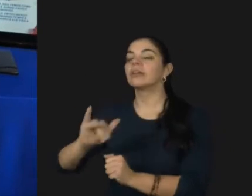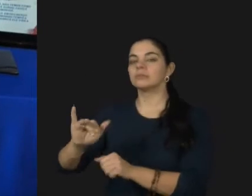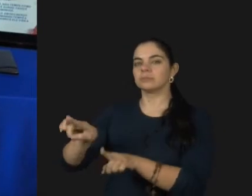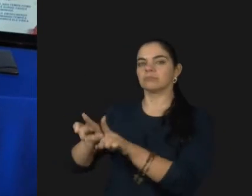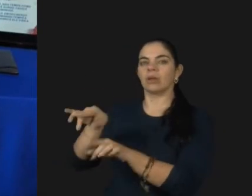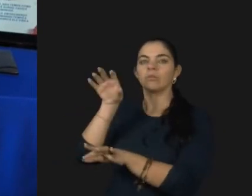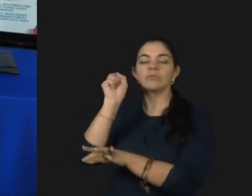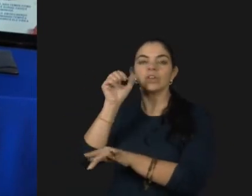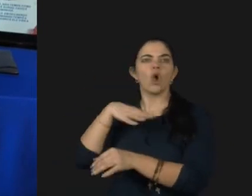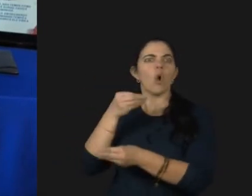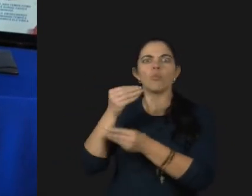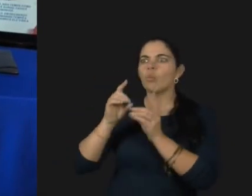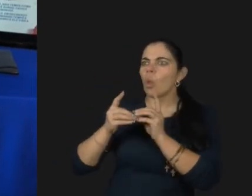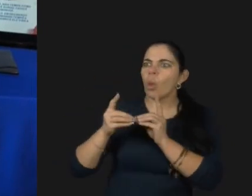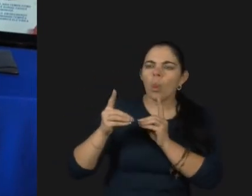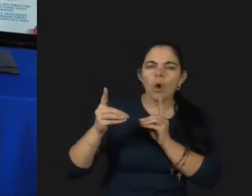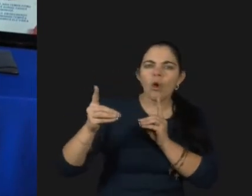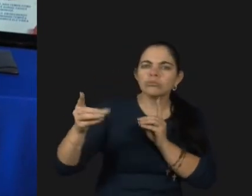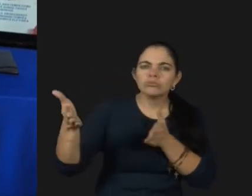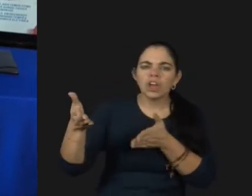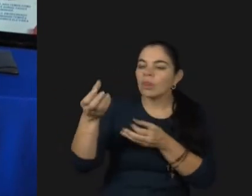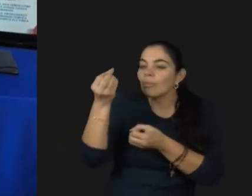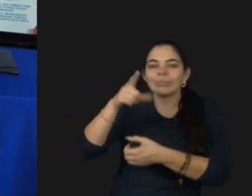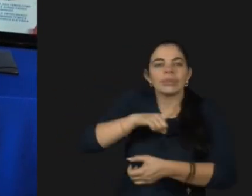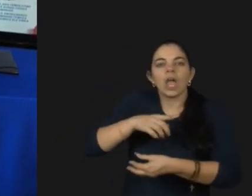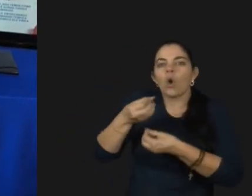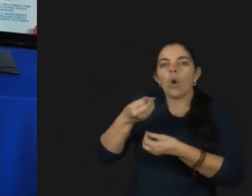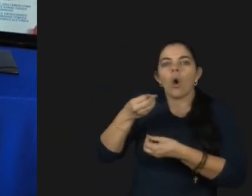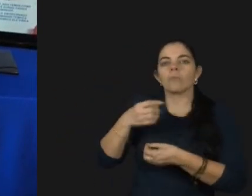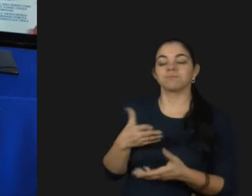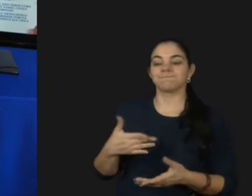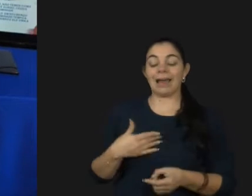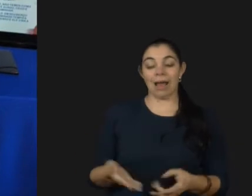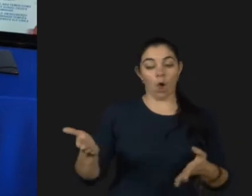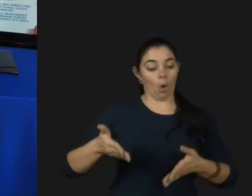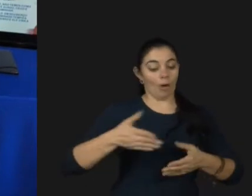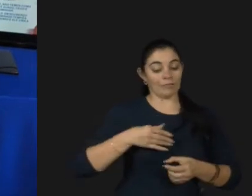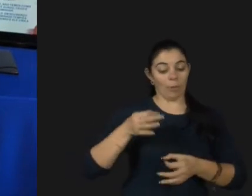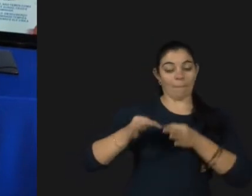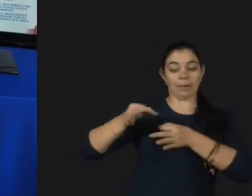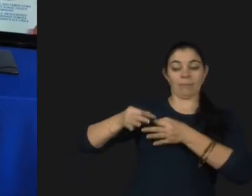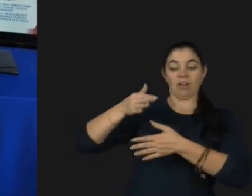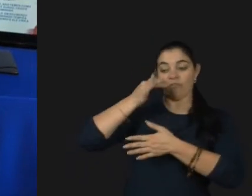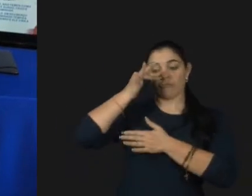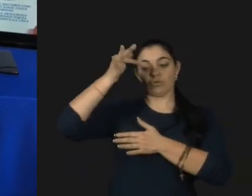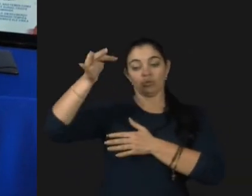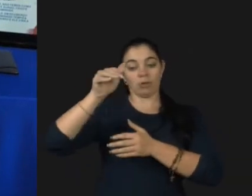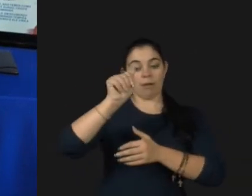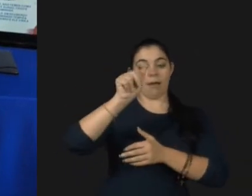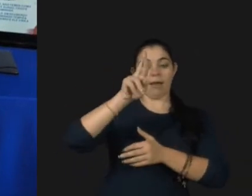vocês moram longe, nós não temos como prepará-los para o que está por vir. Arlete, Orlando,